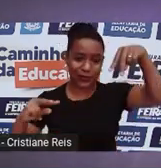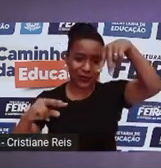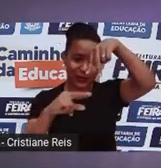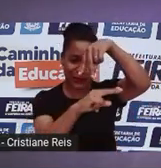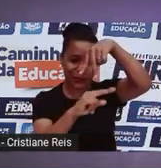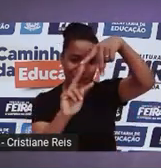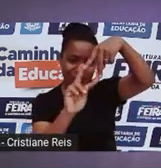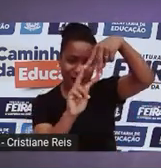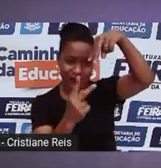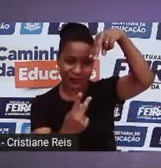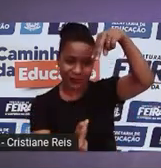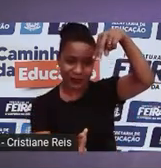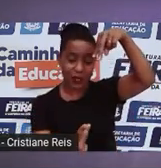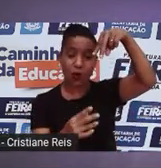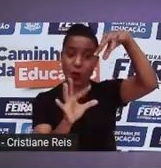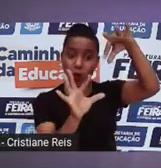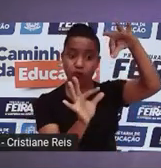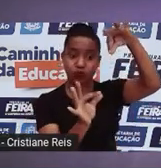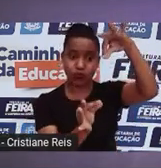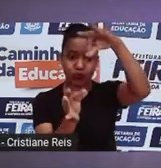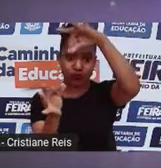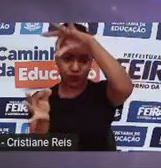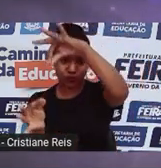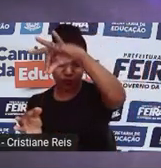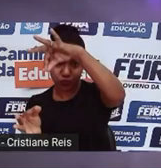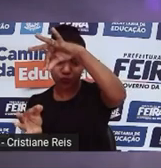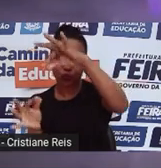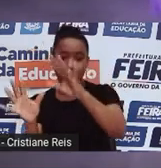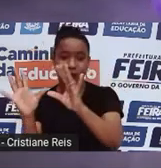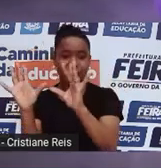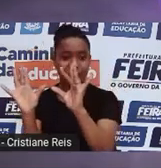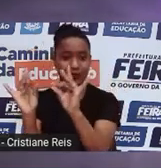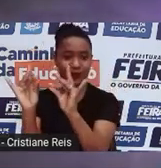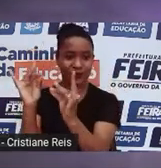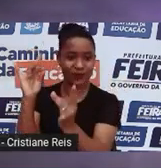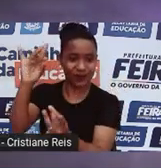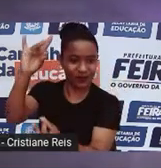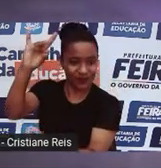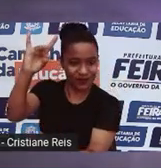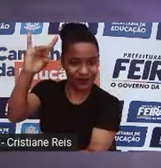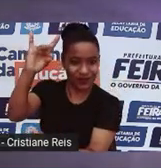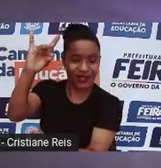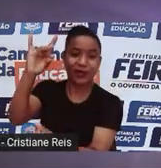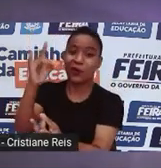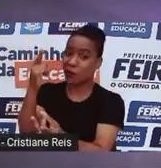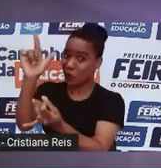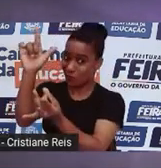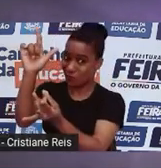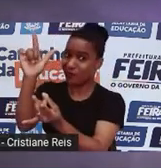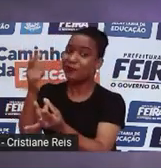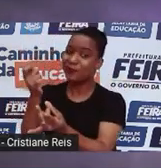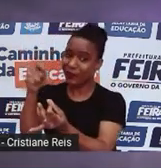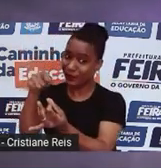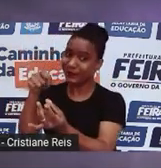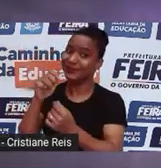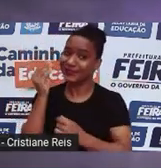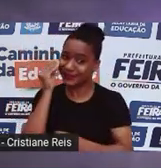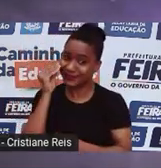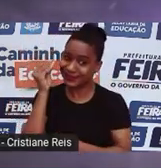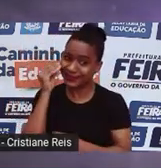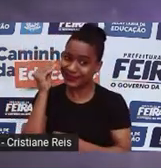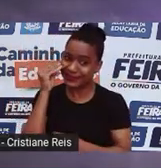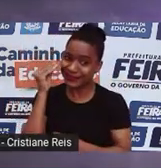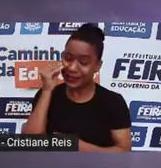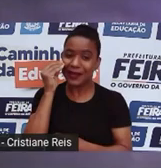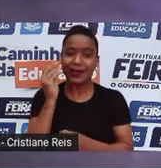transferir uma sequência inteira de um ser vivo para o outro, que pode ou não ser da mesma espécie. É a edição de